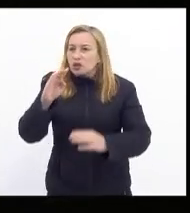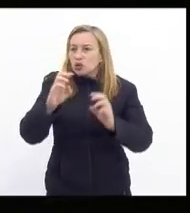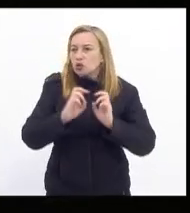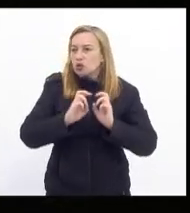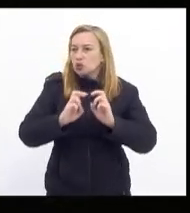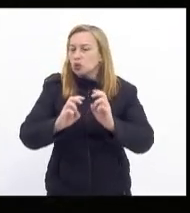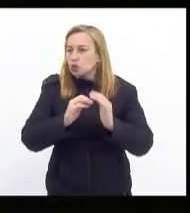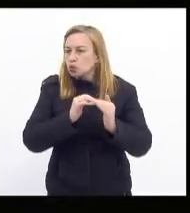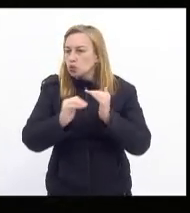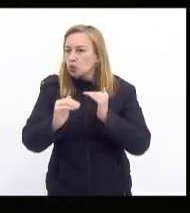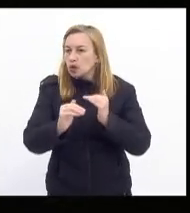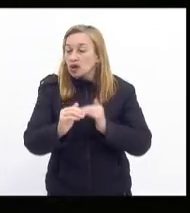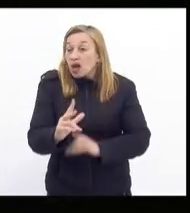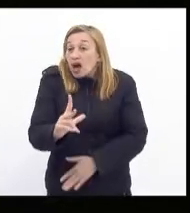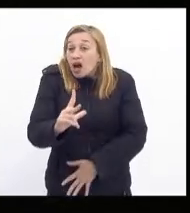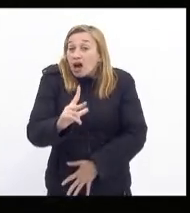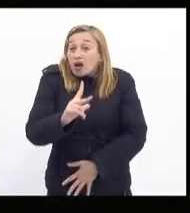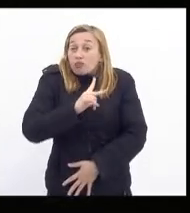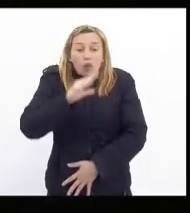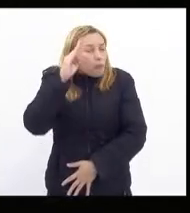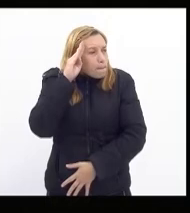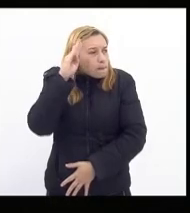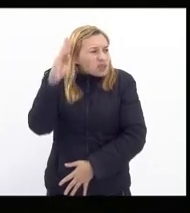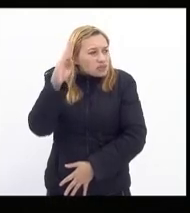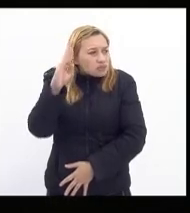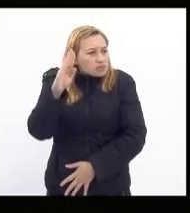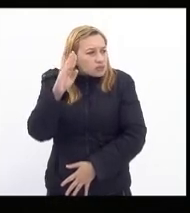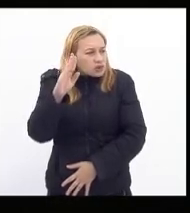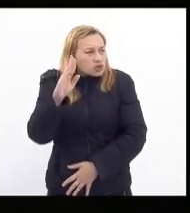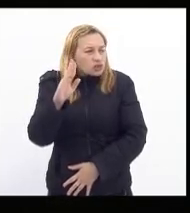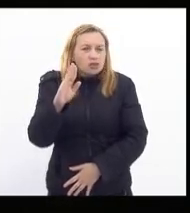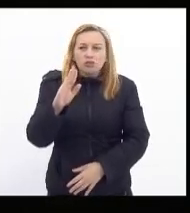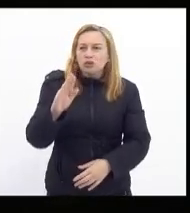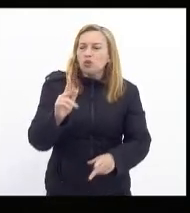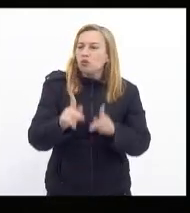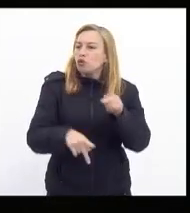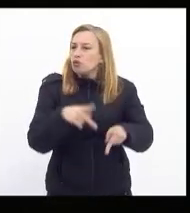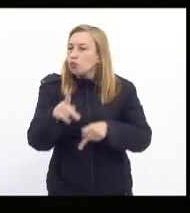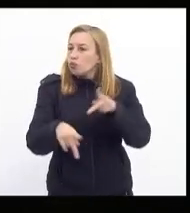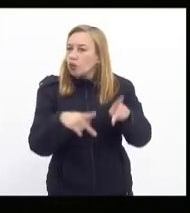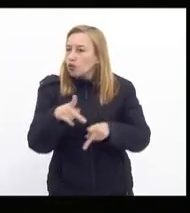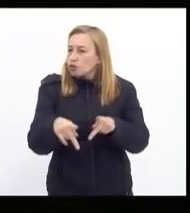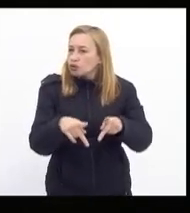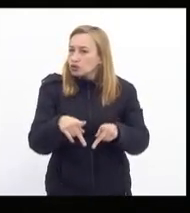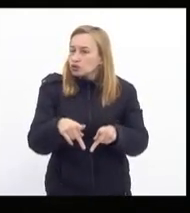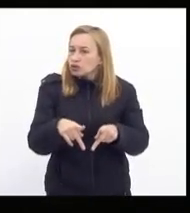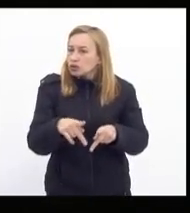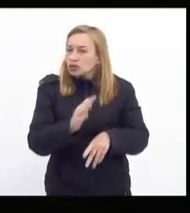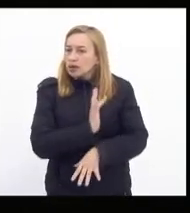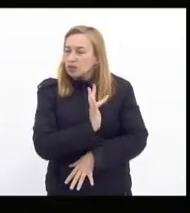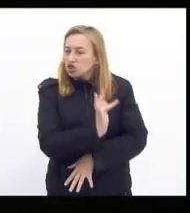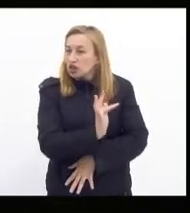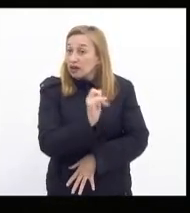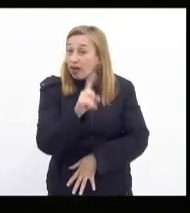própria a principal forma de transporte para a população da Baixada é isso daí